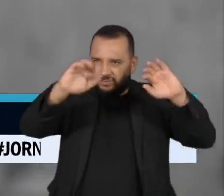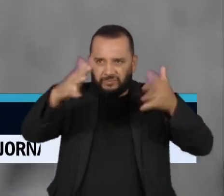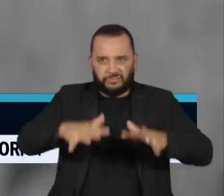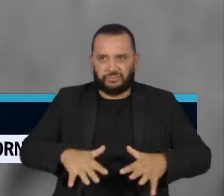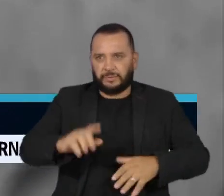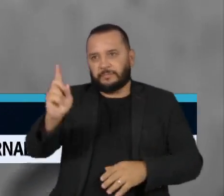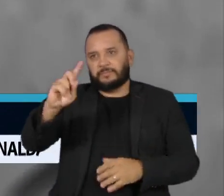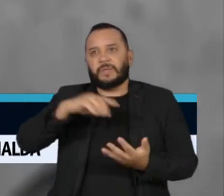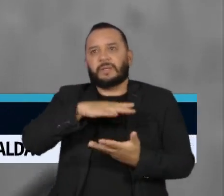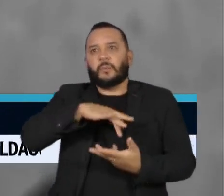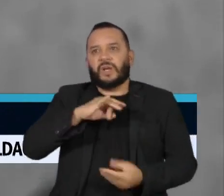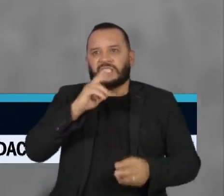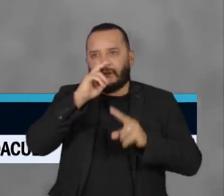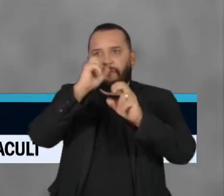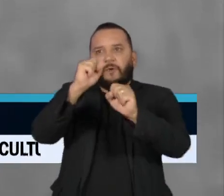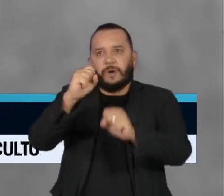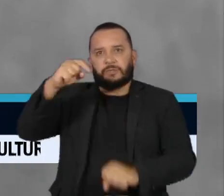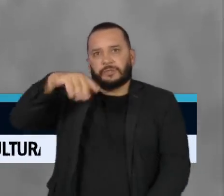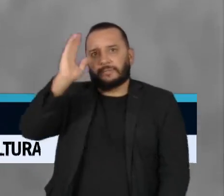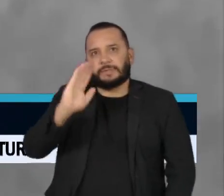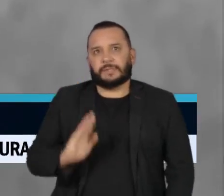democracia sai fortalecida.